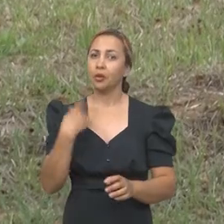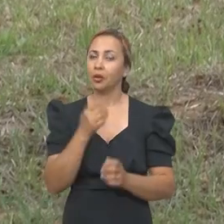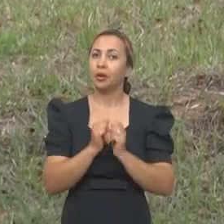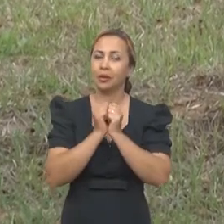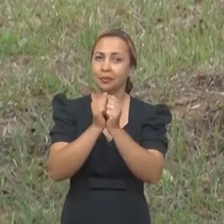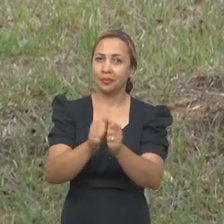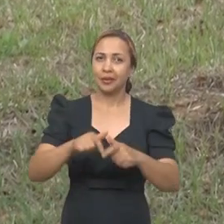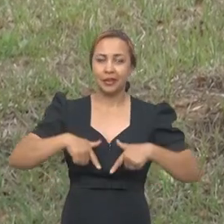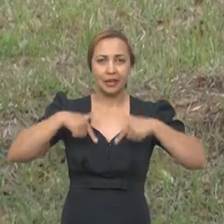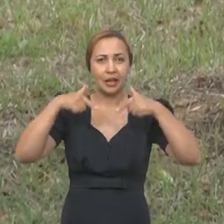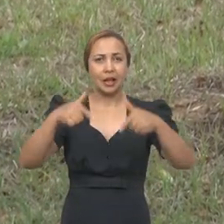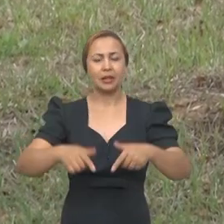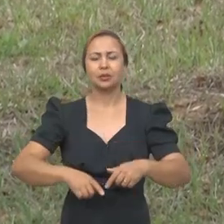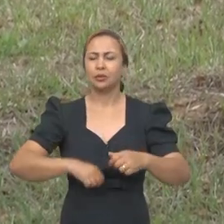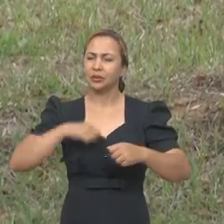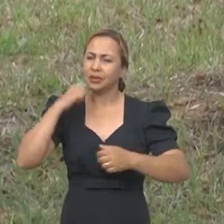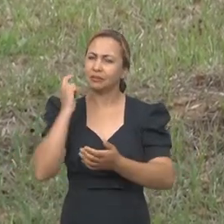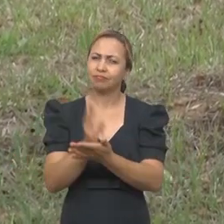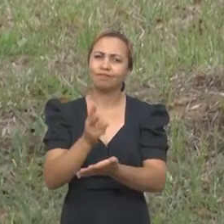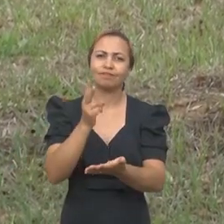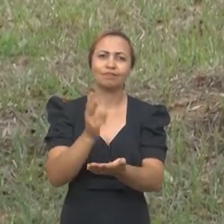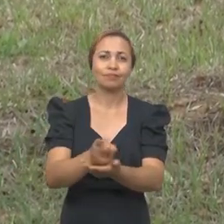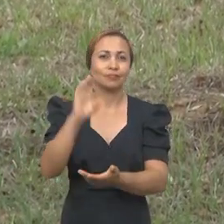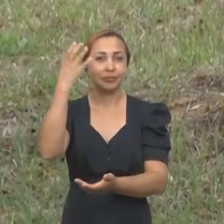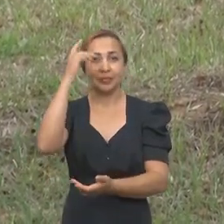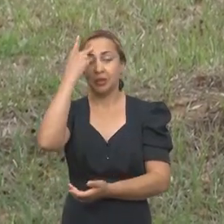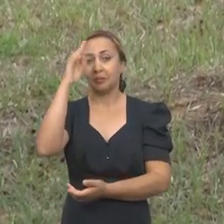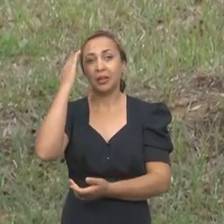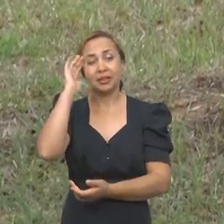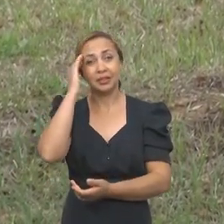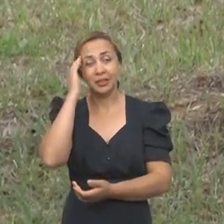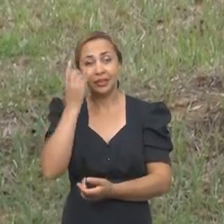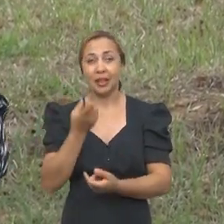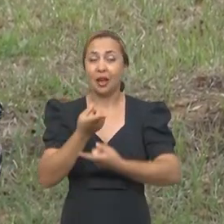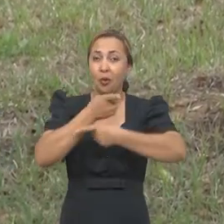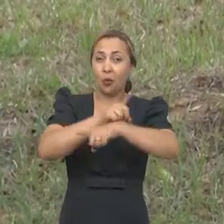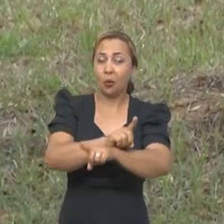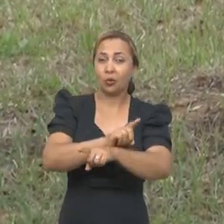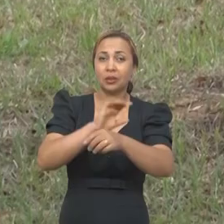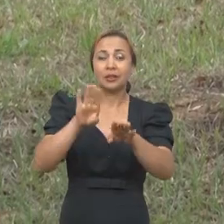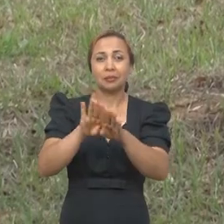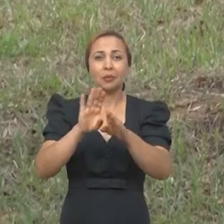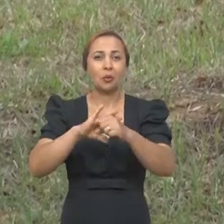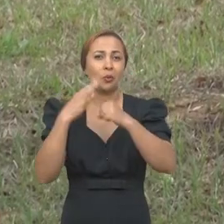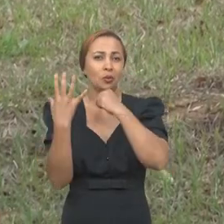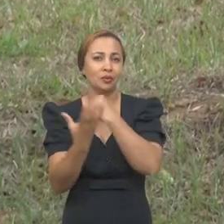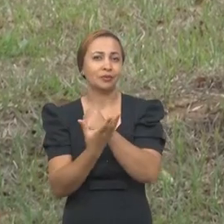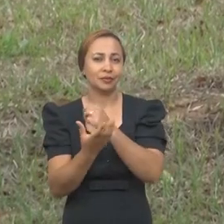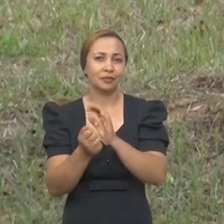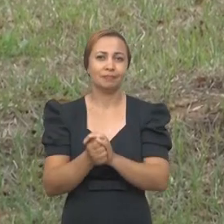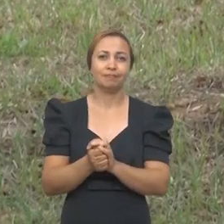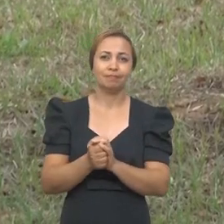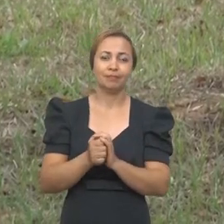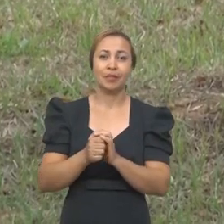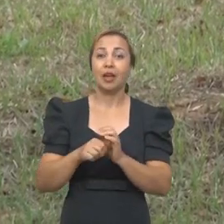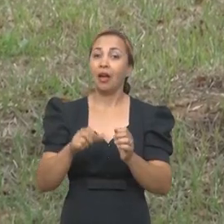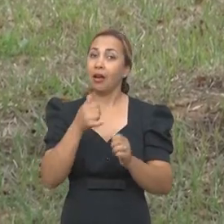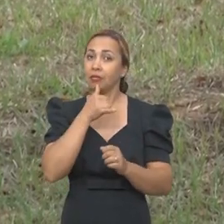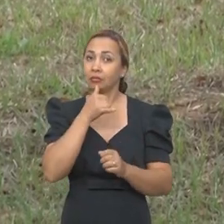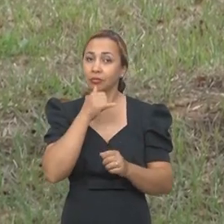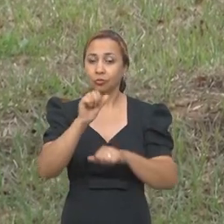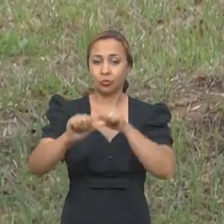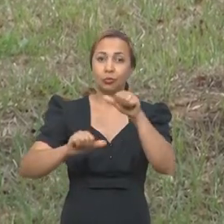A gente acompanha a luta incansável da ciência para entender e combater o coronavírus. Há exemplo de um trabalho